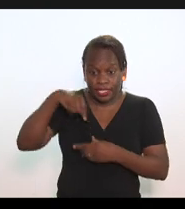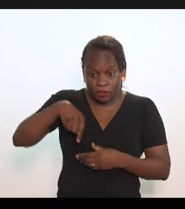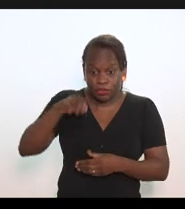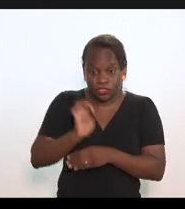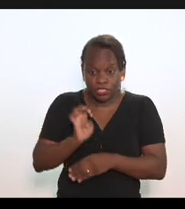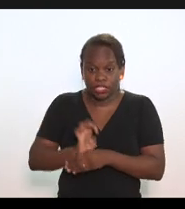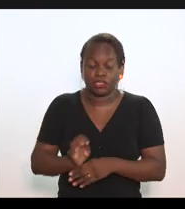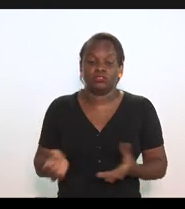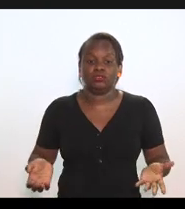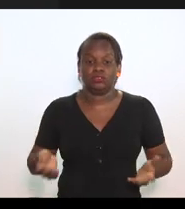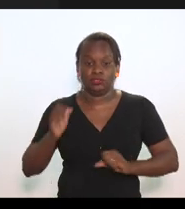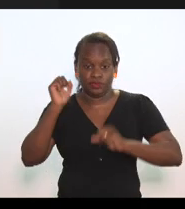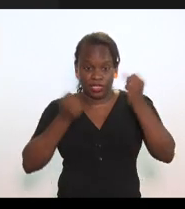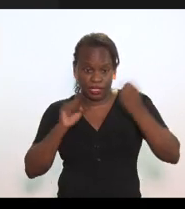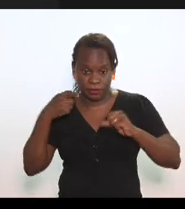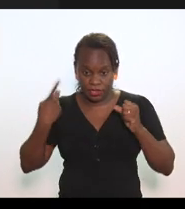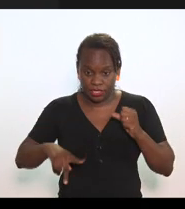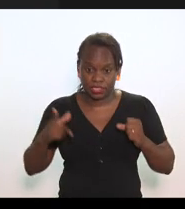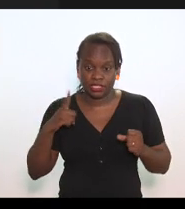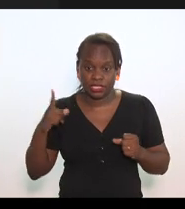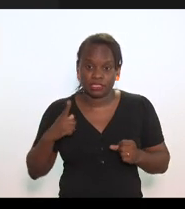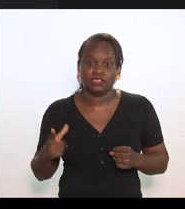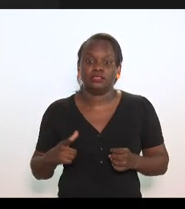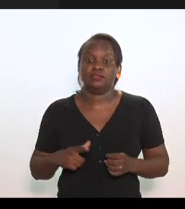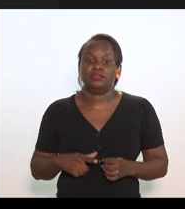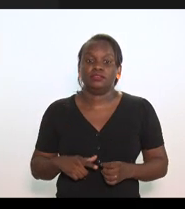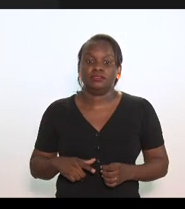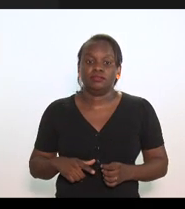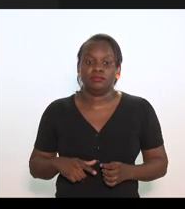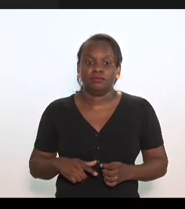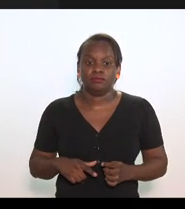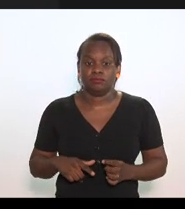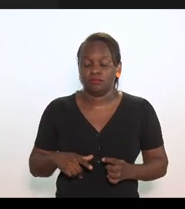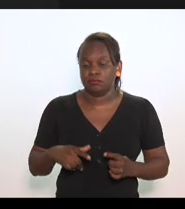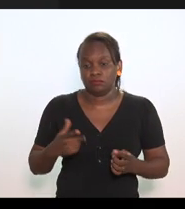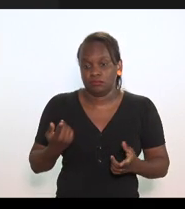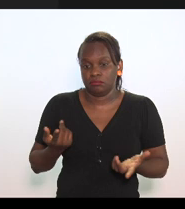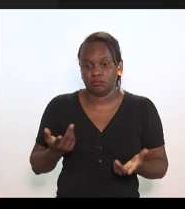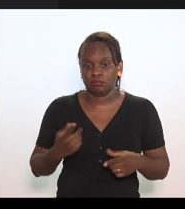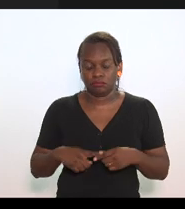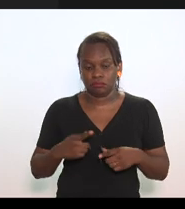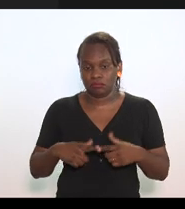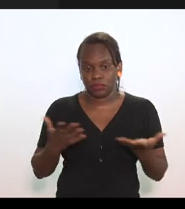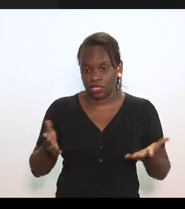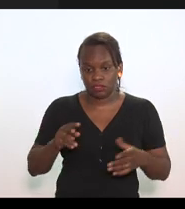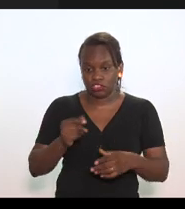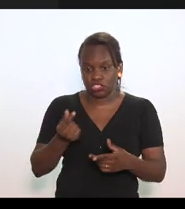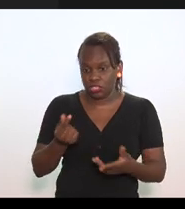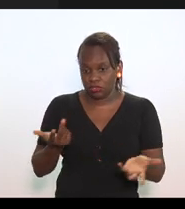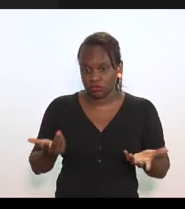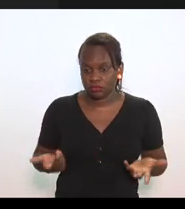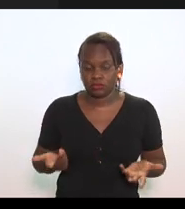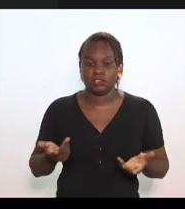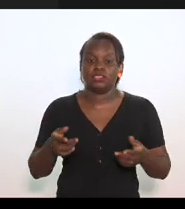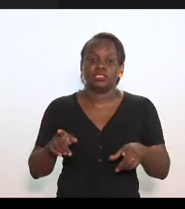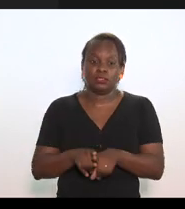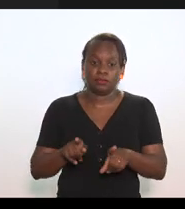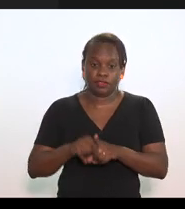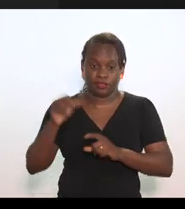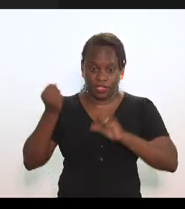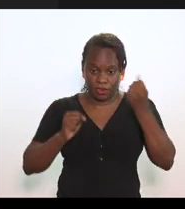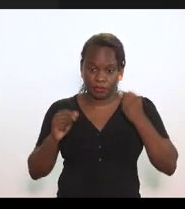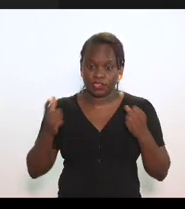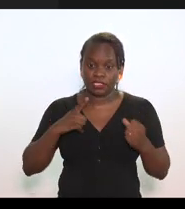estado dos moinhos aqui localizados por uma de crédito e o moinho